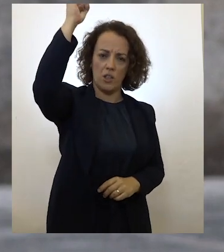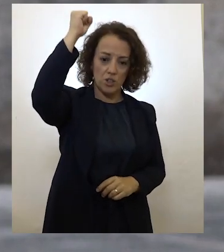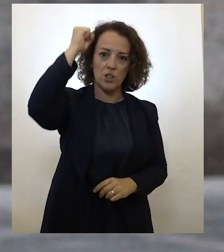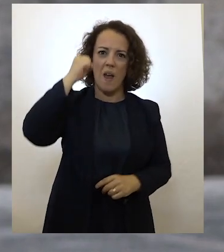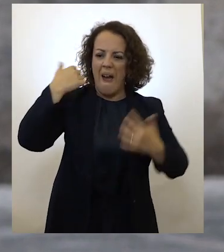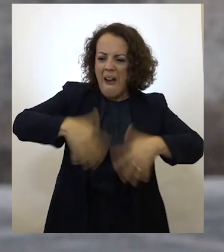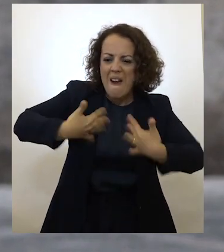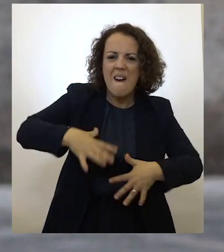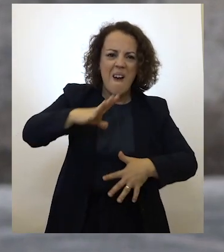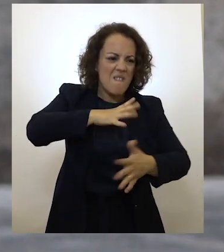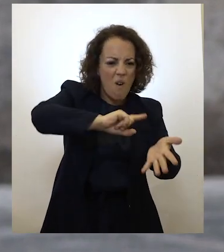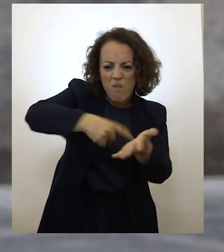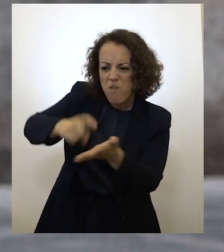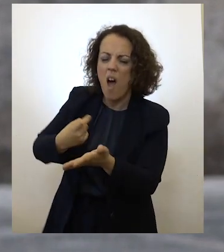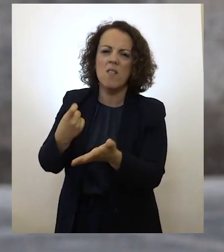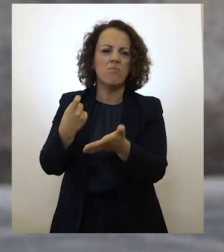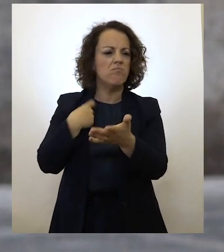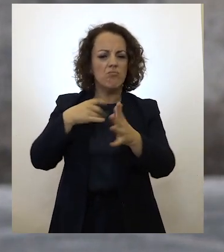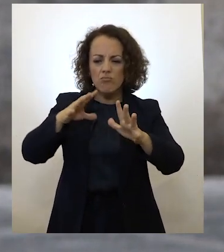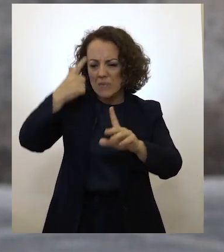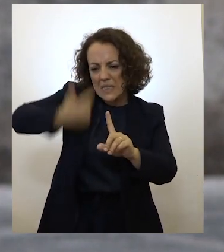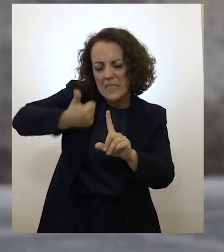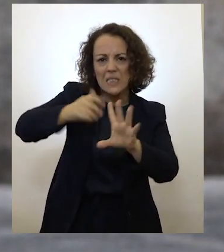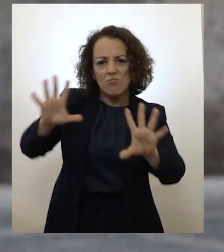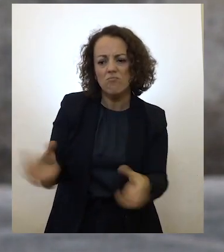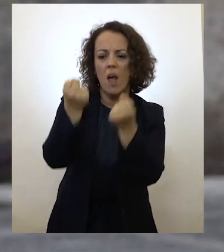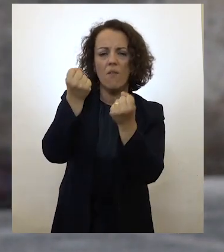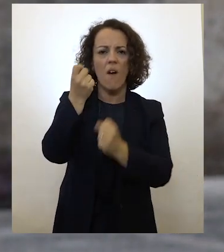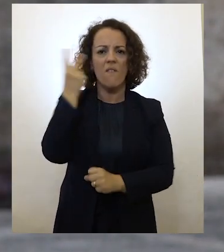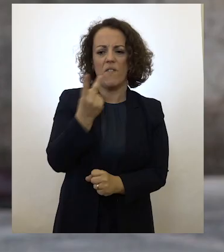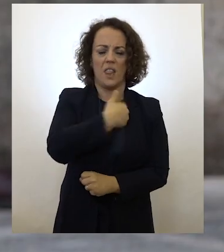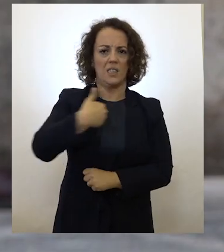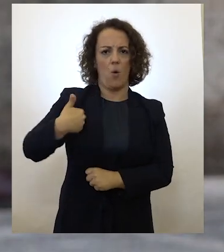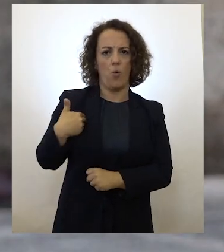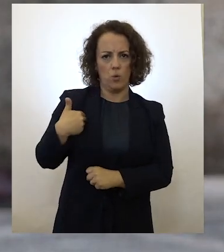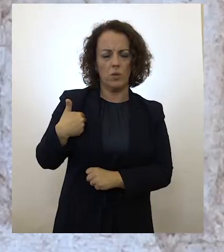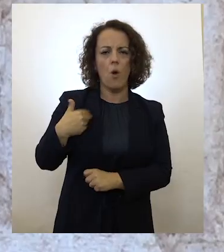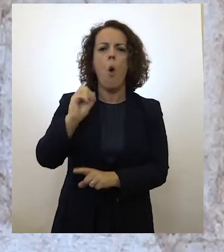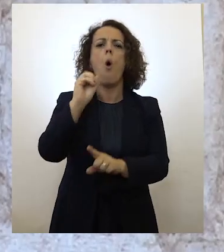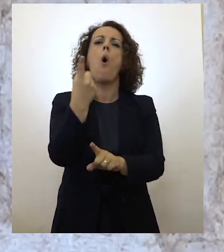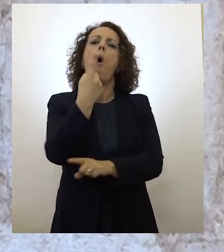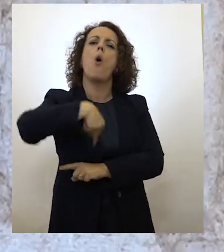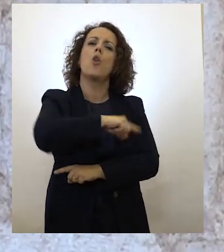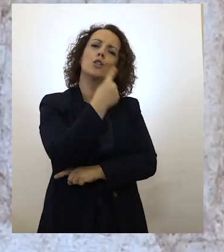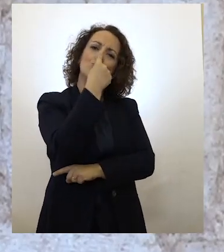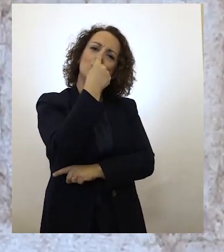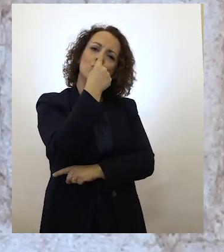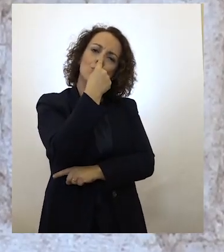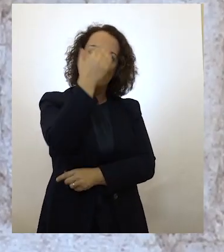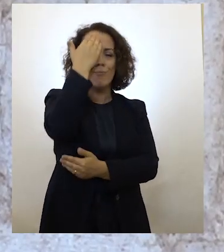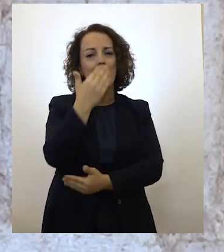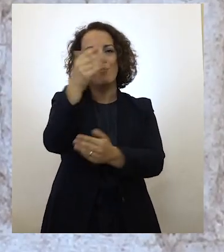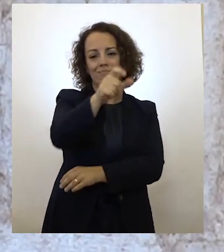carências e improvisos excelência e salvaguarda de vida e saúde? Ou gostamos de homenagear